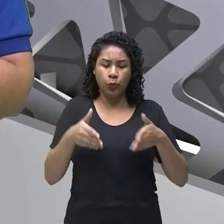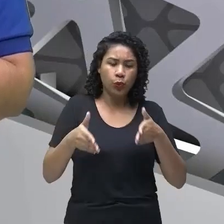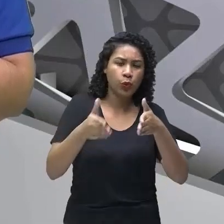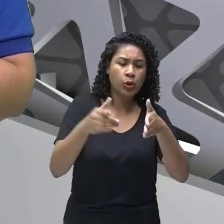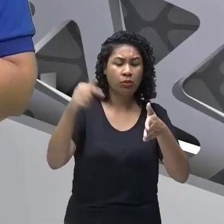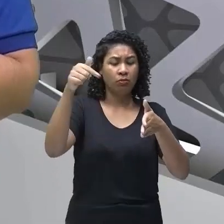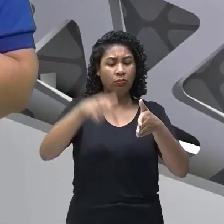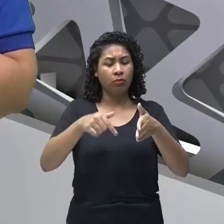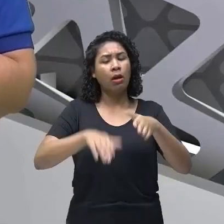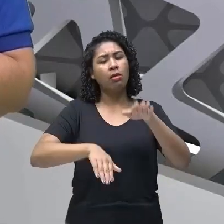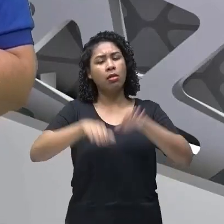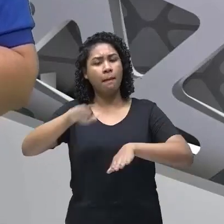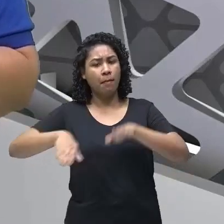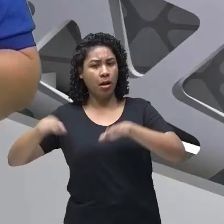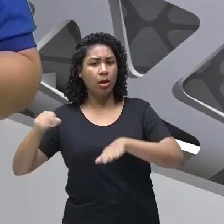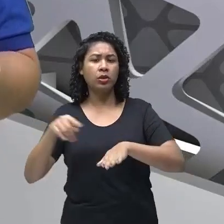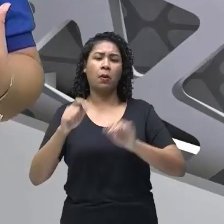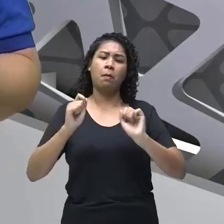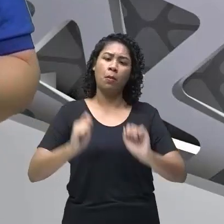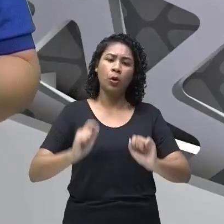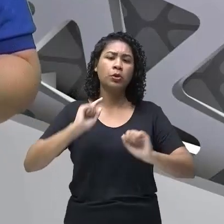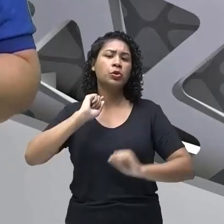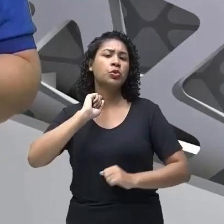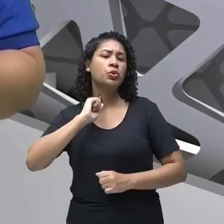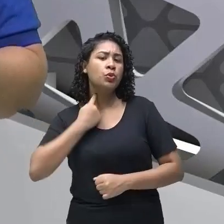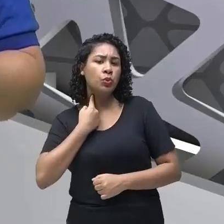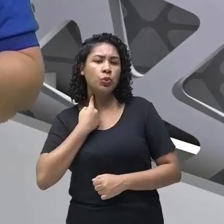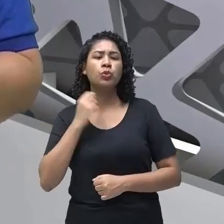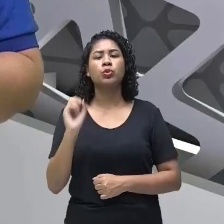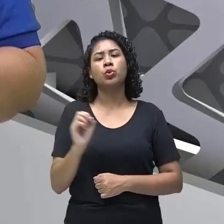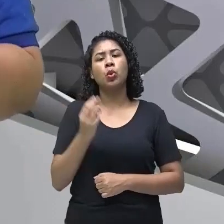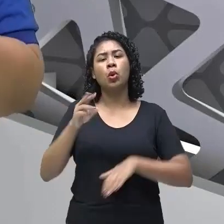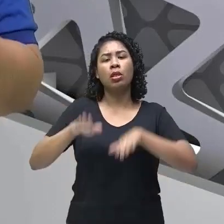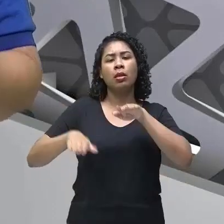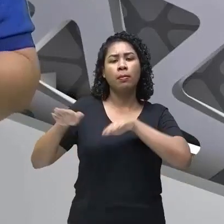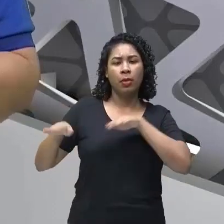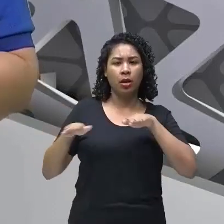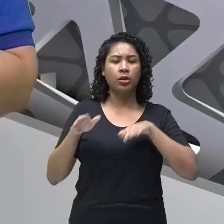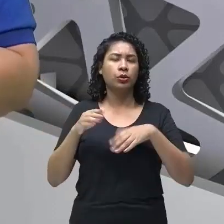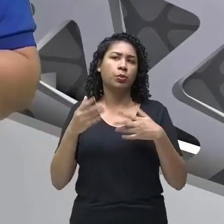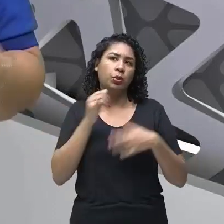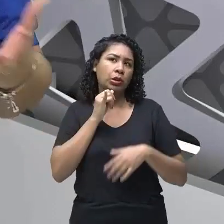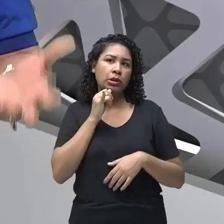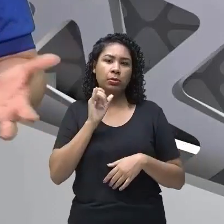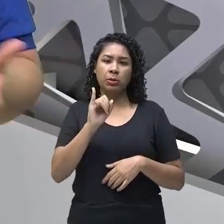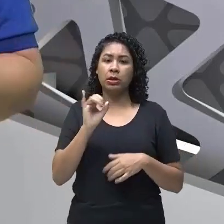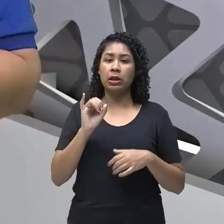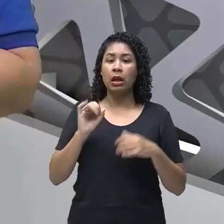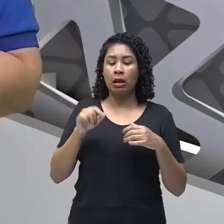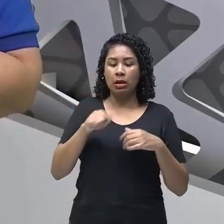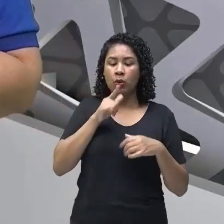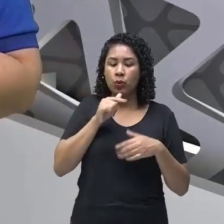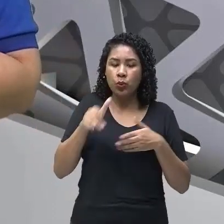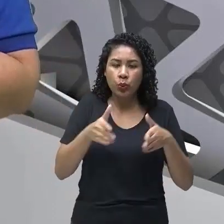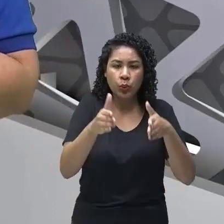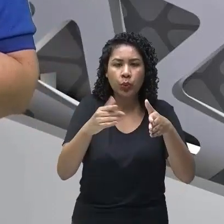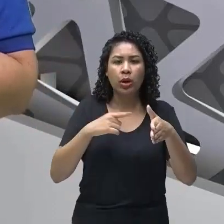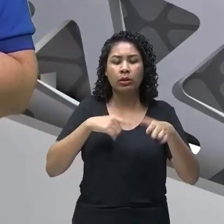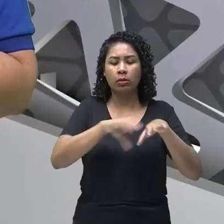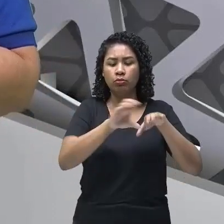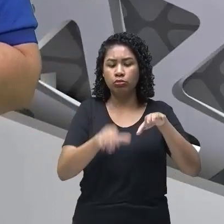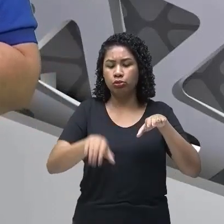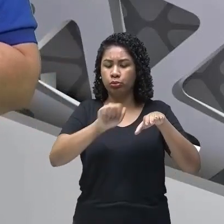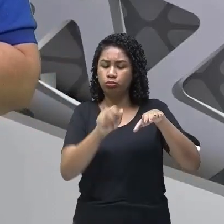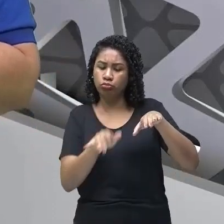dependendo da distância desse rio, de áreas de esgoto, a quantidade de esgoto que esse rio